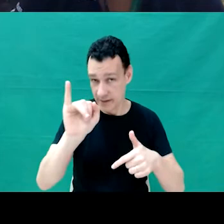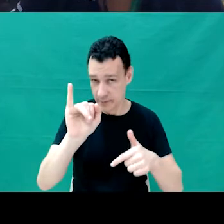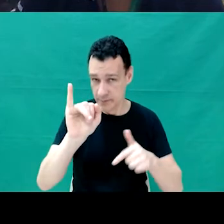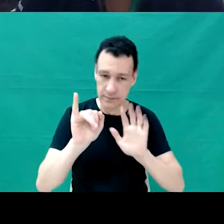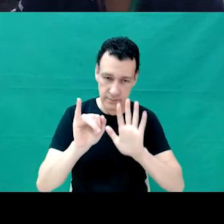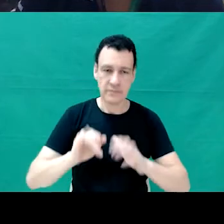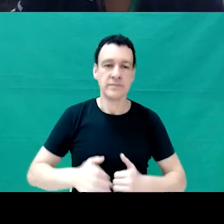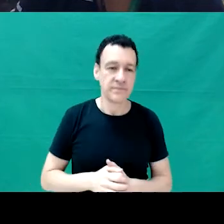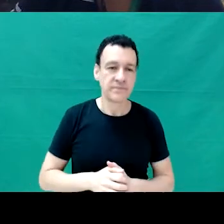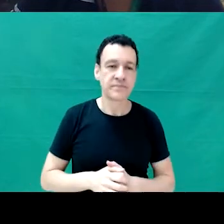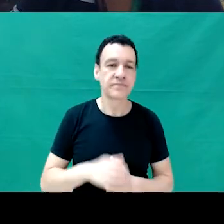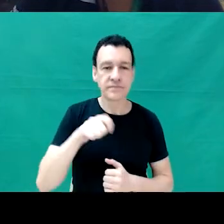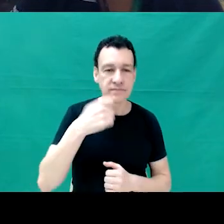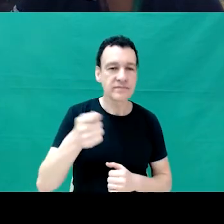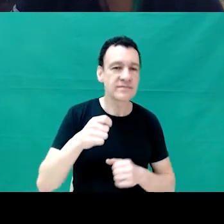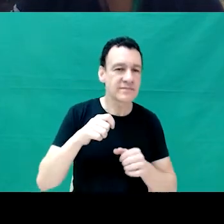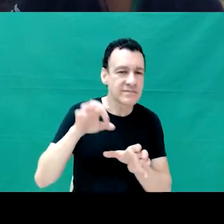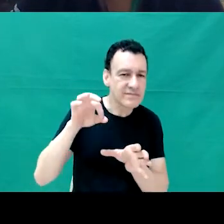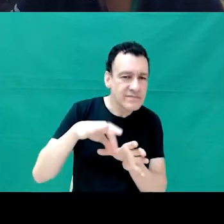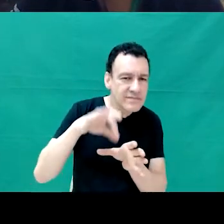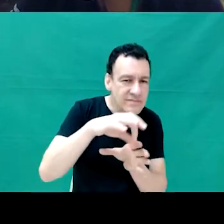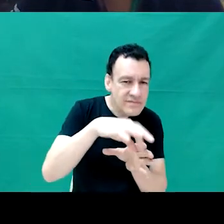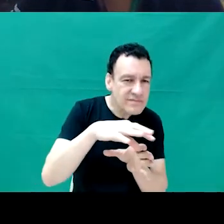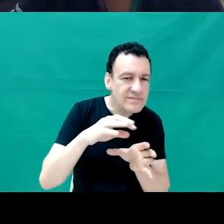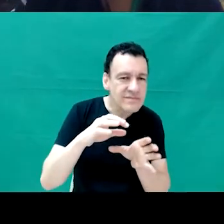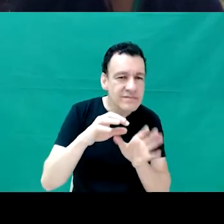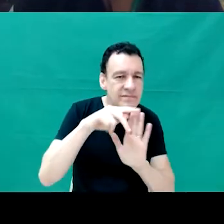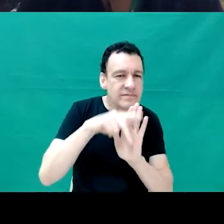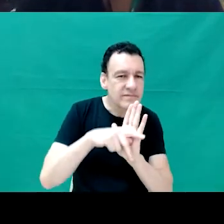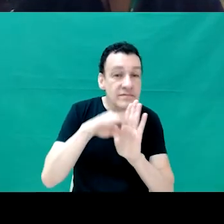Semente do Programa dos Sonhos, Mulheres na TI.